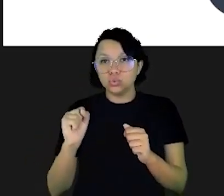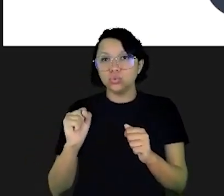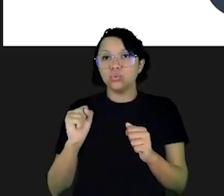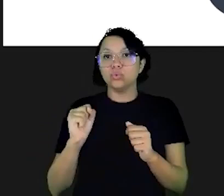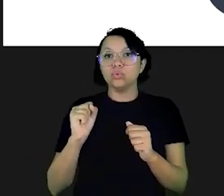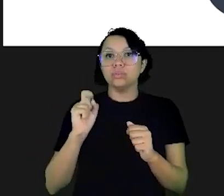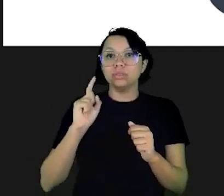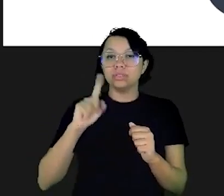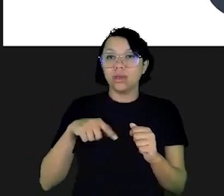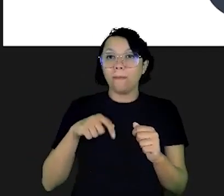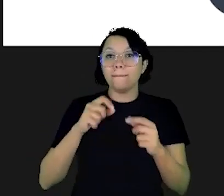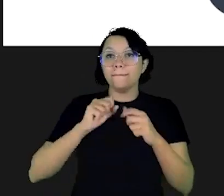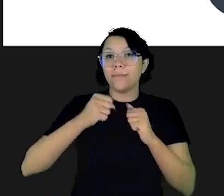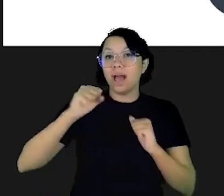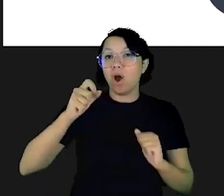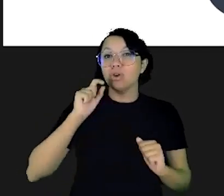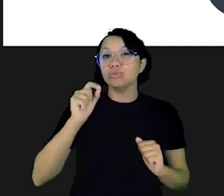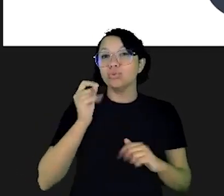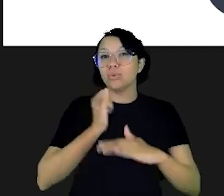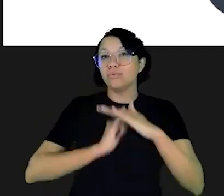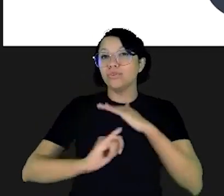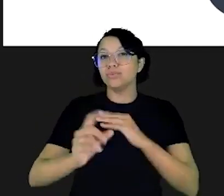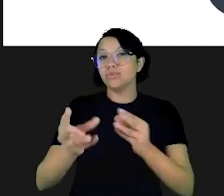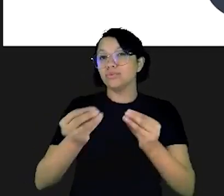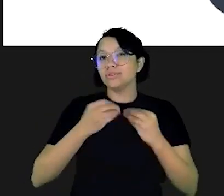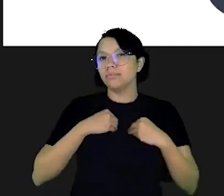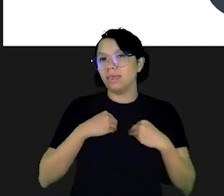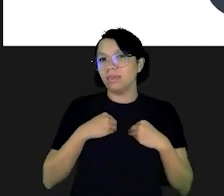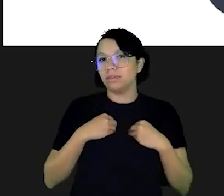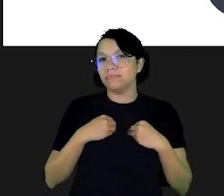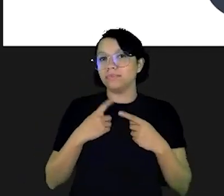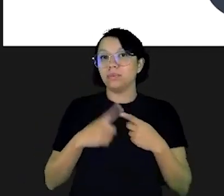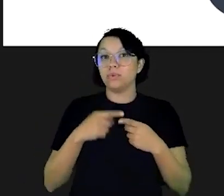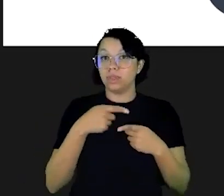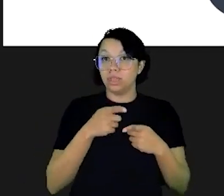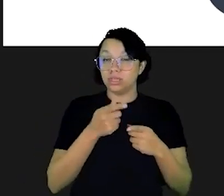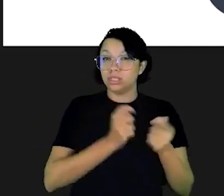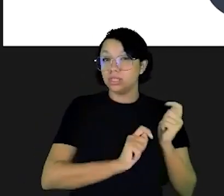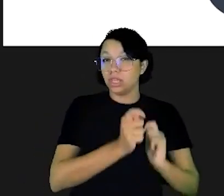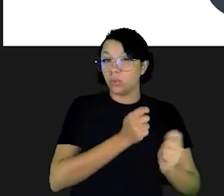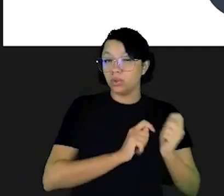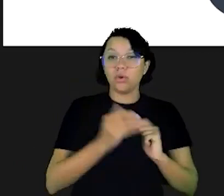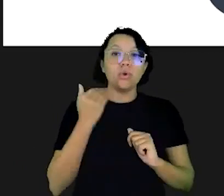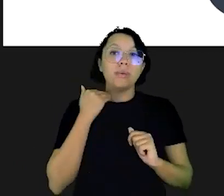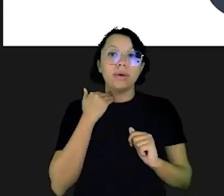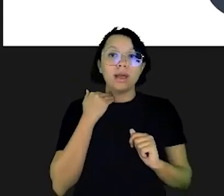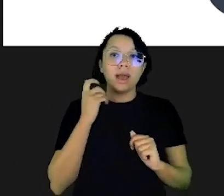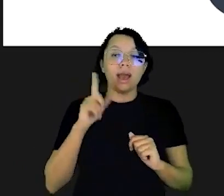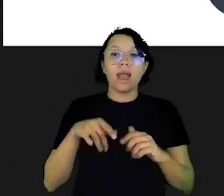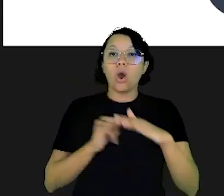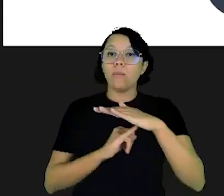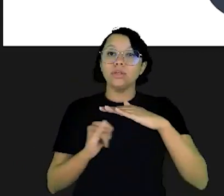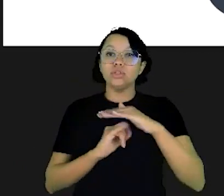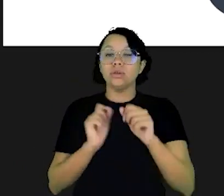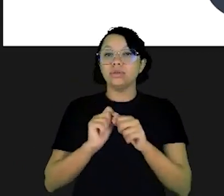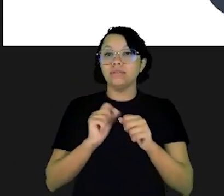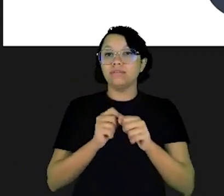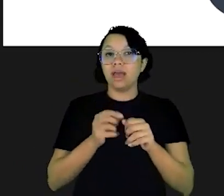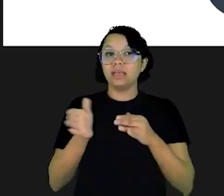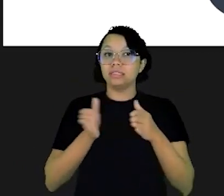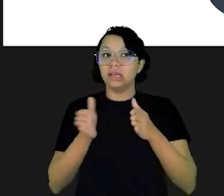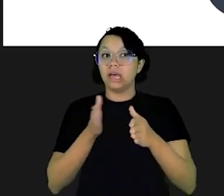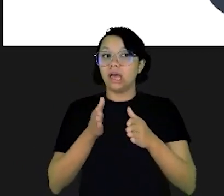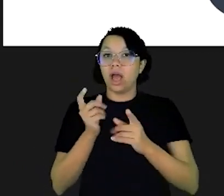do que aquelas taxas de juros que você recebe pelo seu investimento. Afinal de contas, esse é um negócio bancário. O que é um banco?